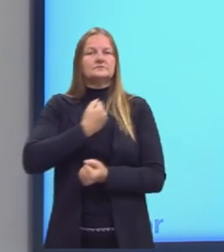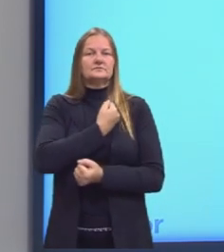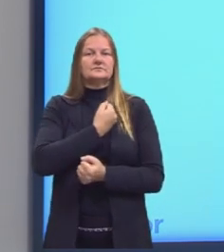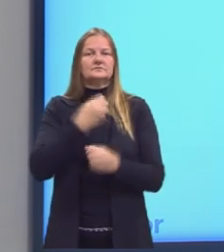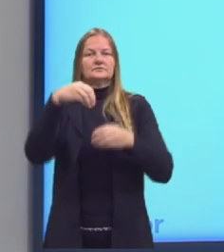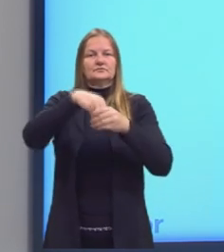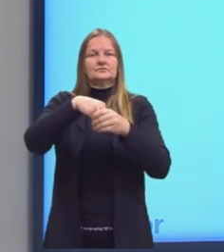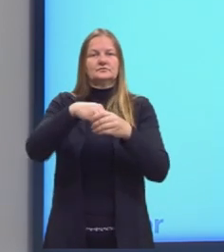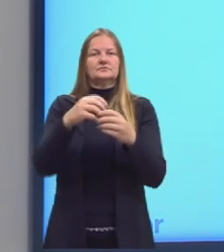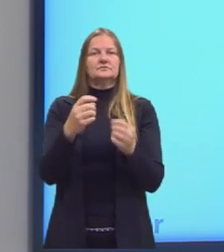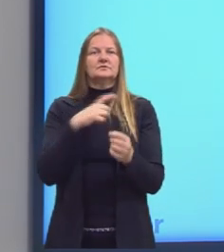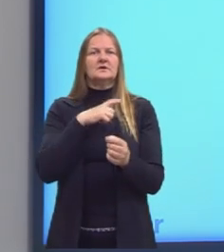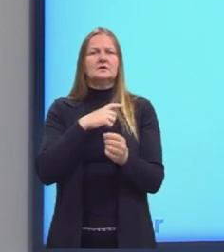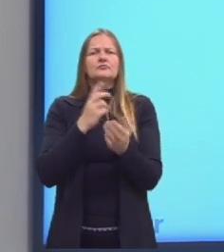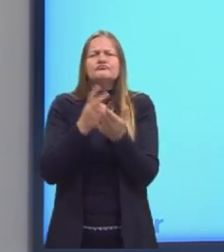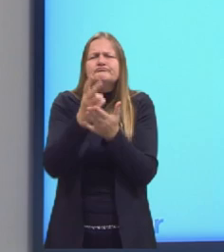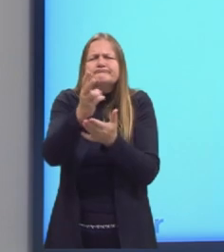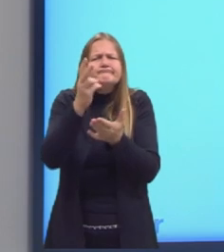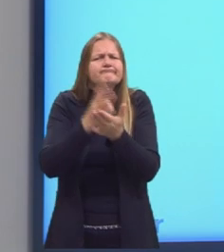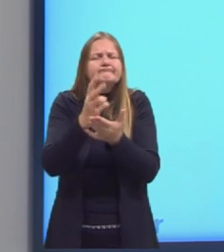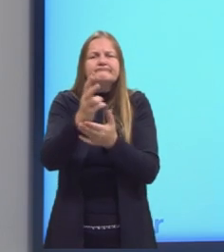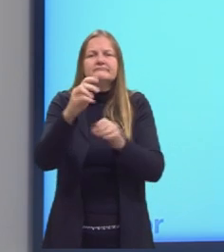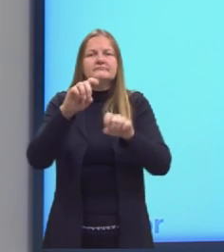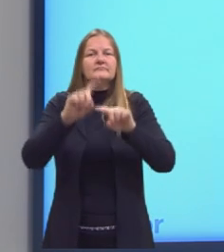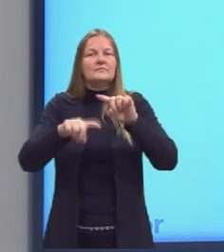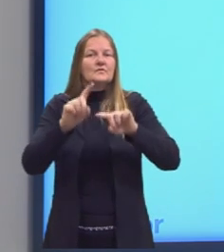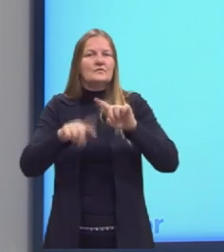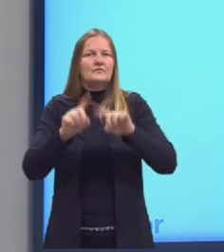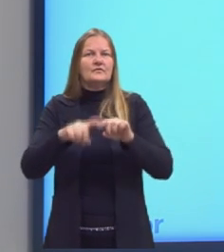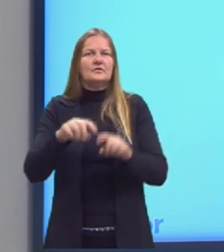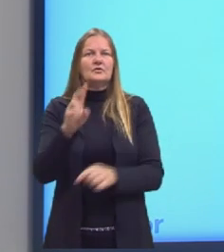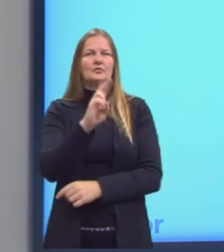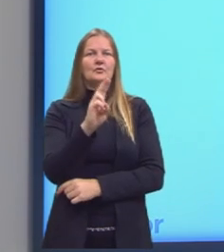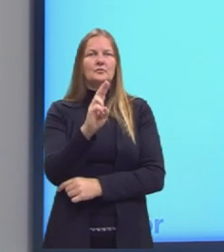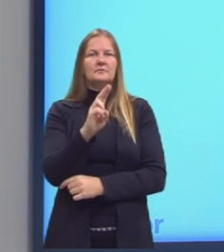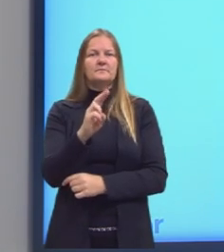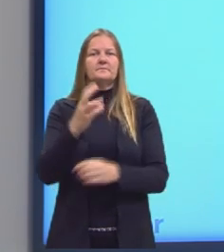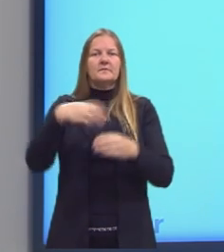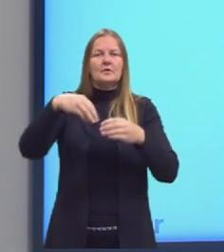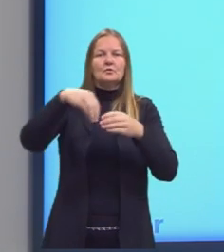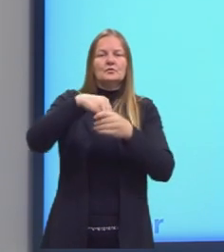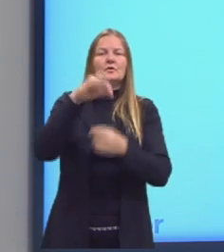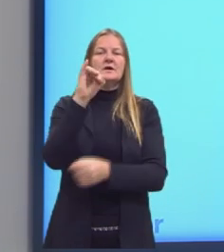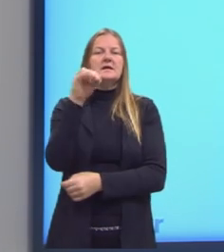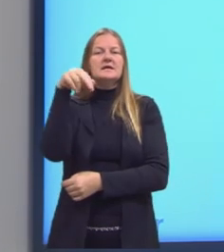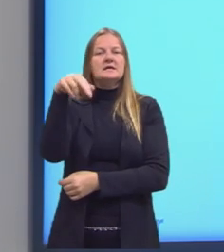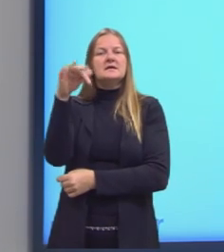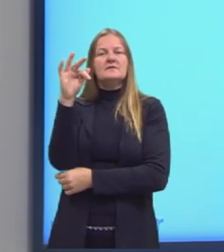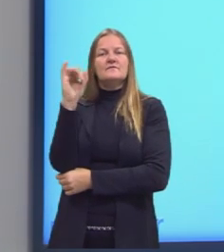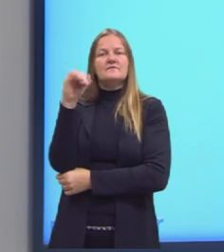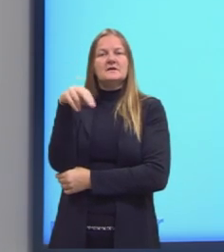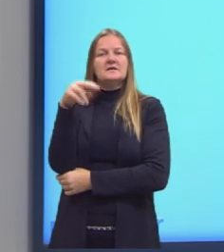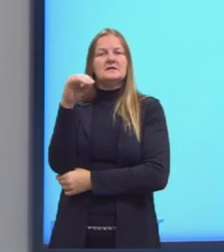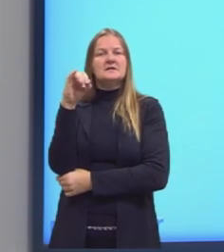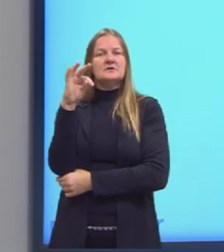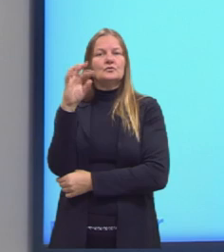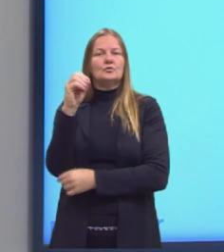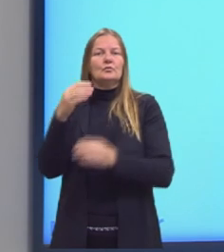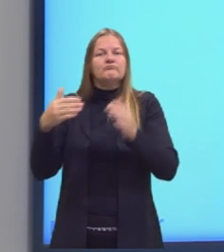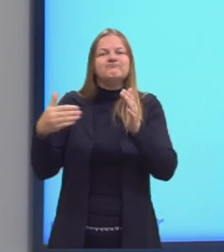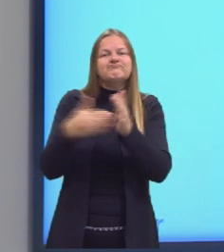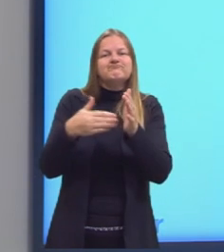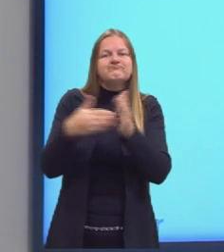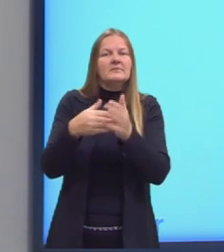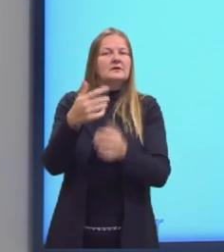conjunto tem infinitos elementos, a gente chama ele de conjunto infinito. Um número finito de